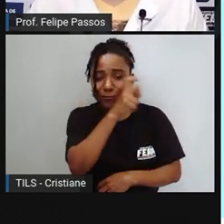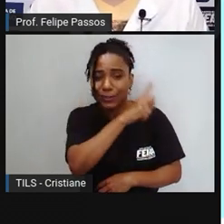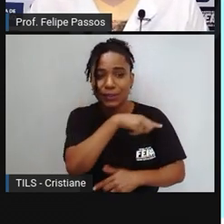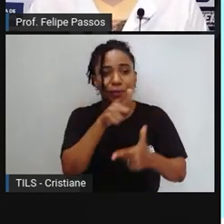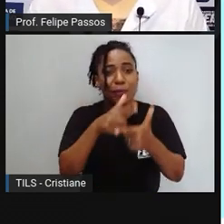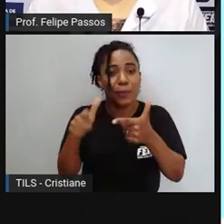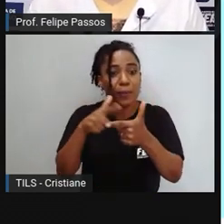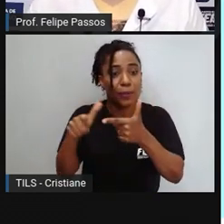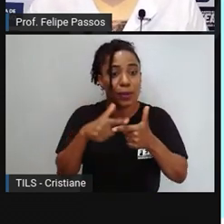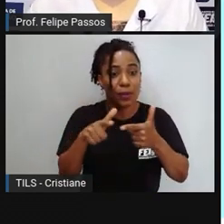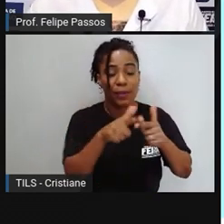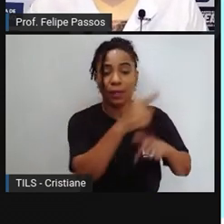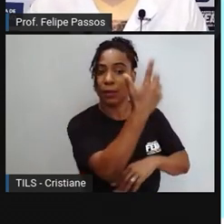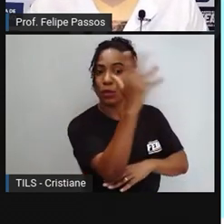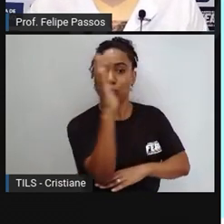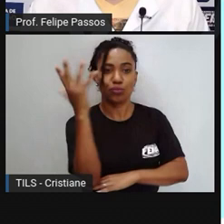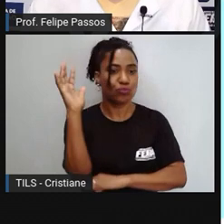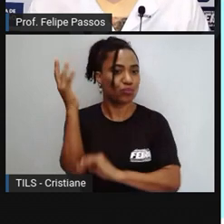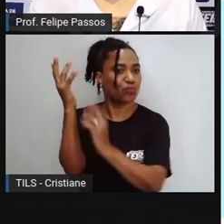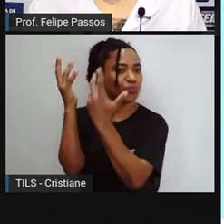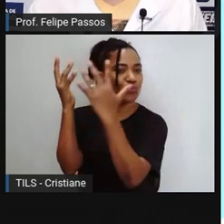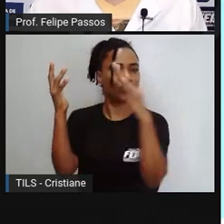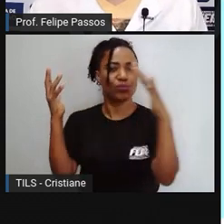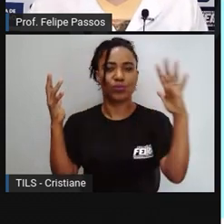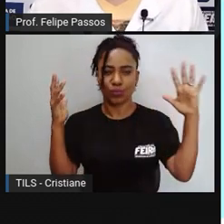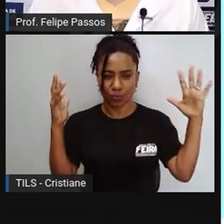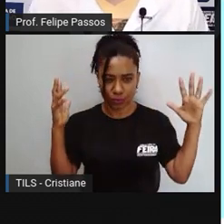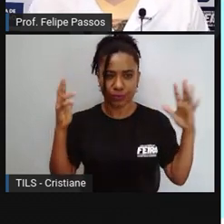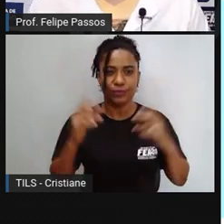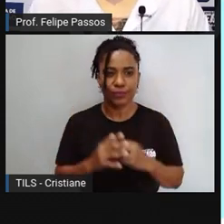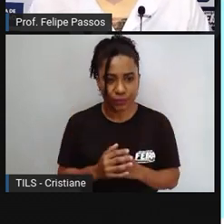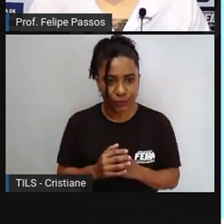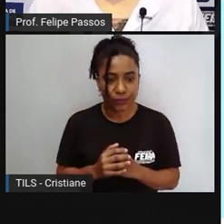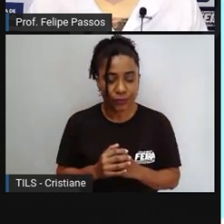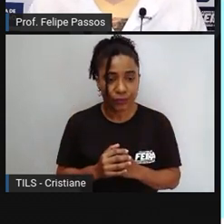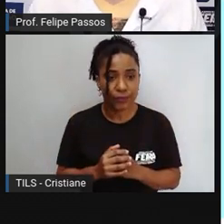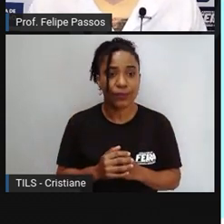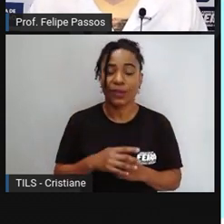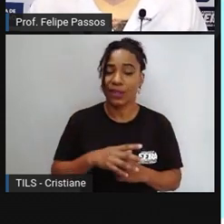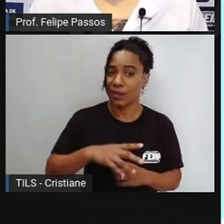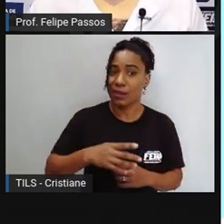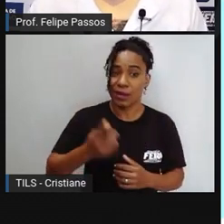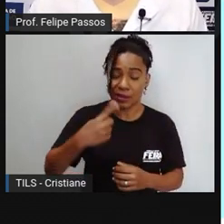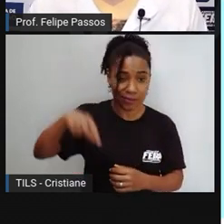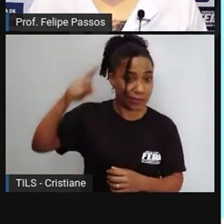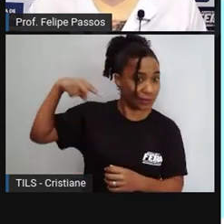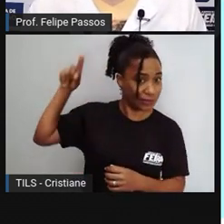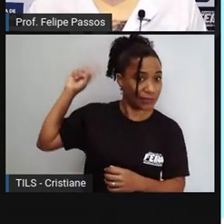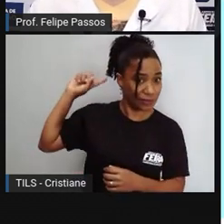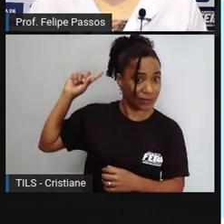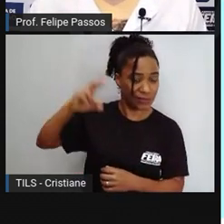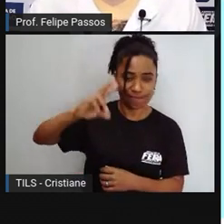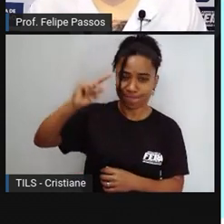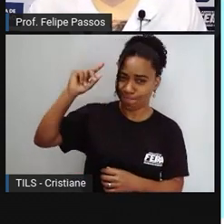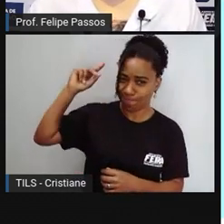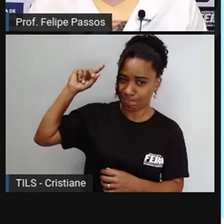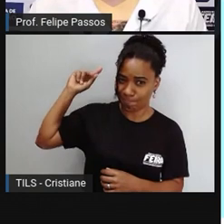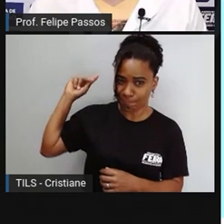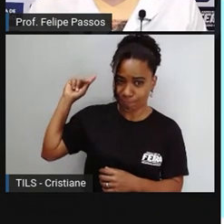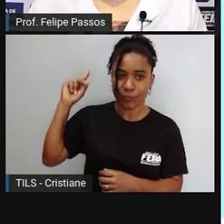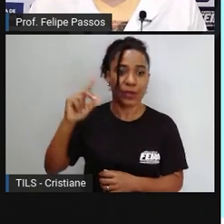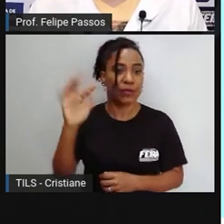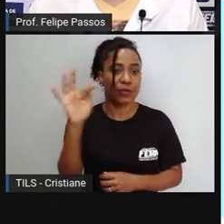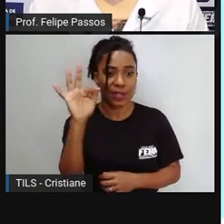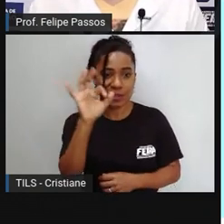meio ambiente, ao nosso ambiente natural, que antigamente tinha muitas lagoas na nossa cidade, a gente tinha um ambiente